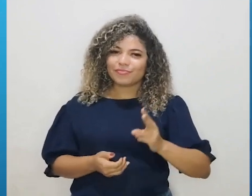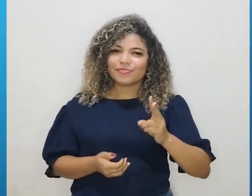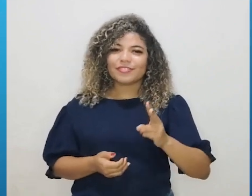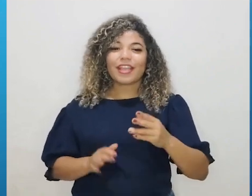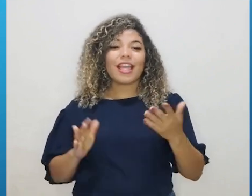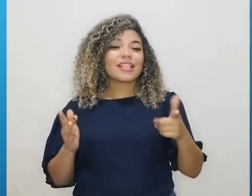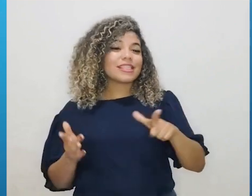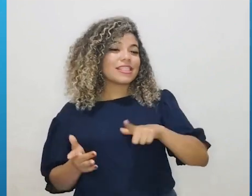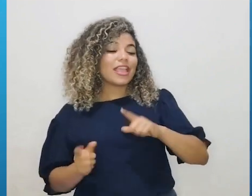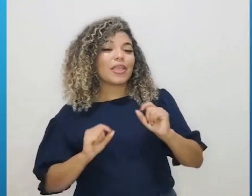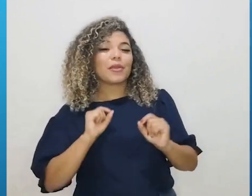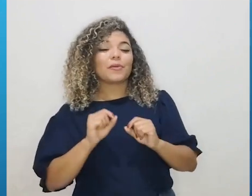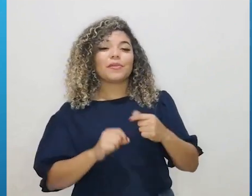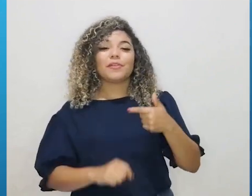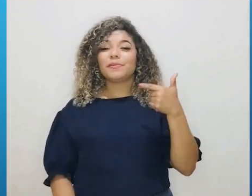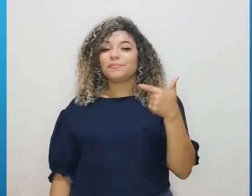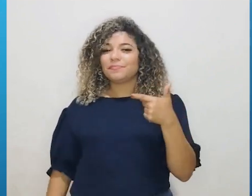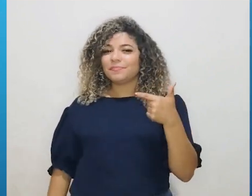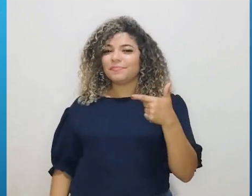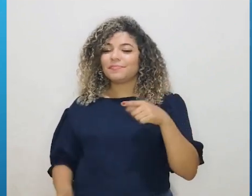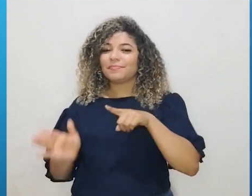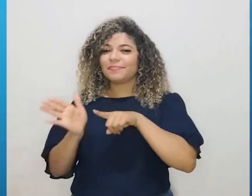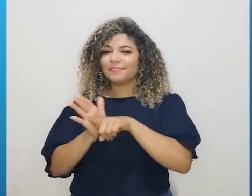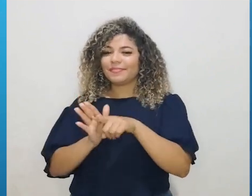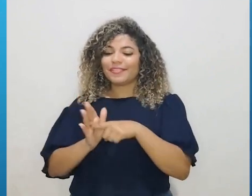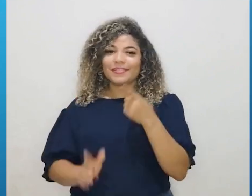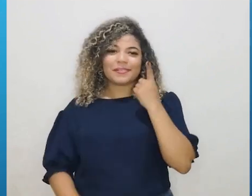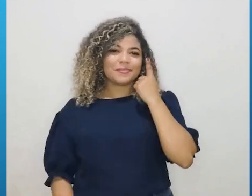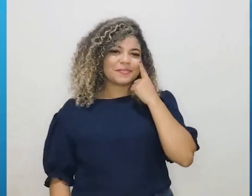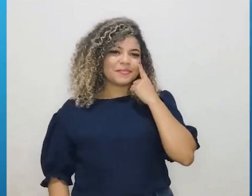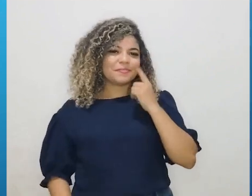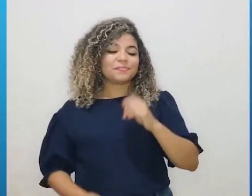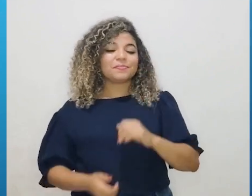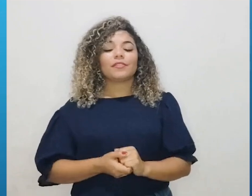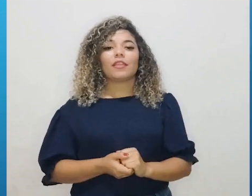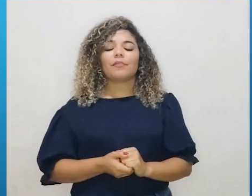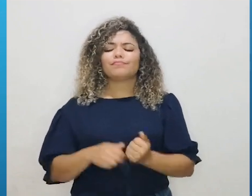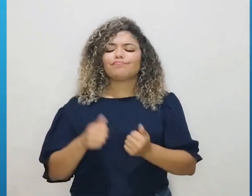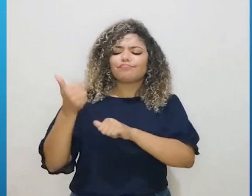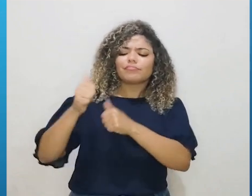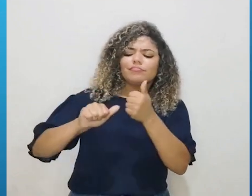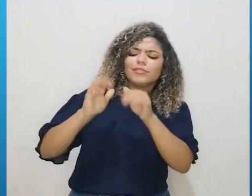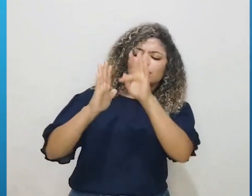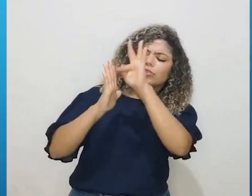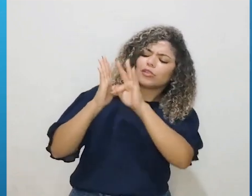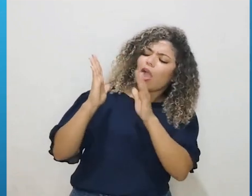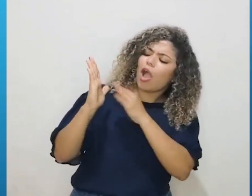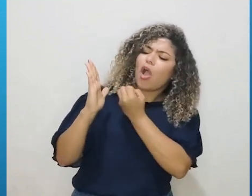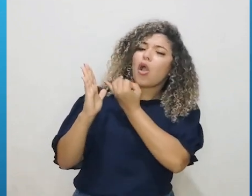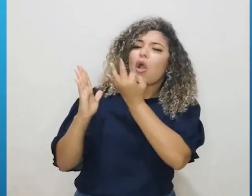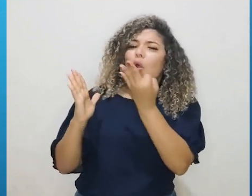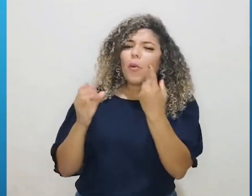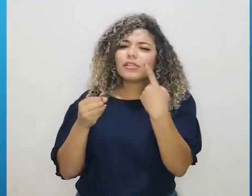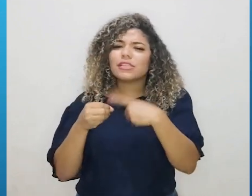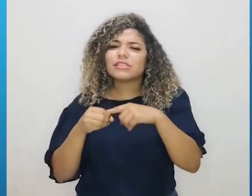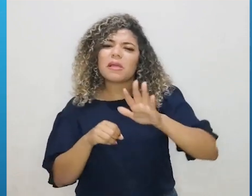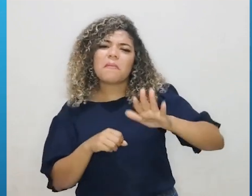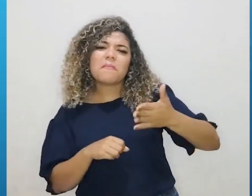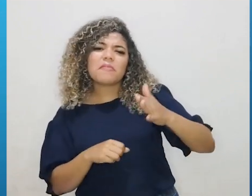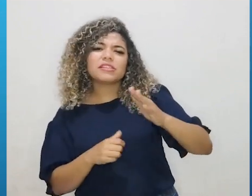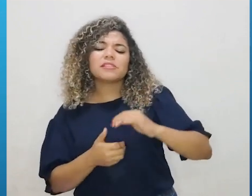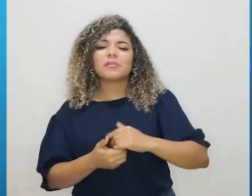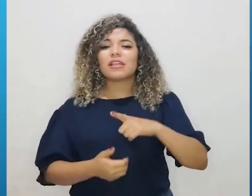e aí a gente tem a questão de número 2. Olha só, analisando o texto, quantas cidades aproximadamente